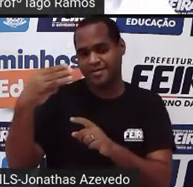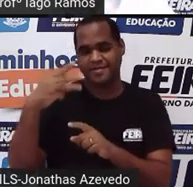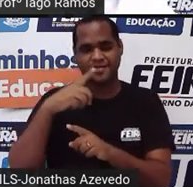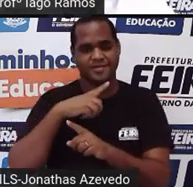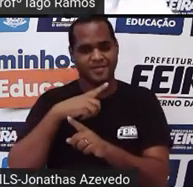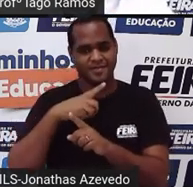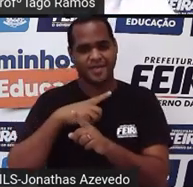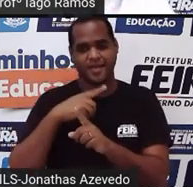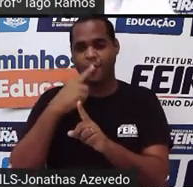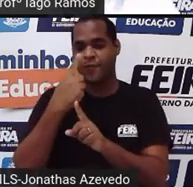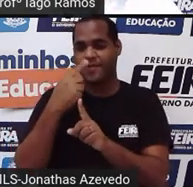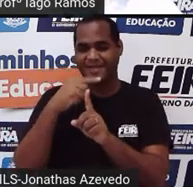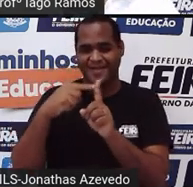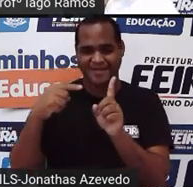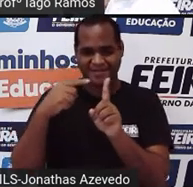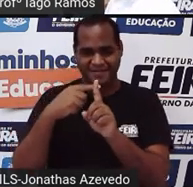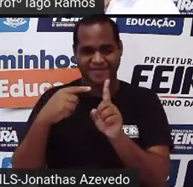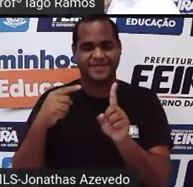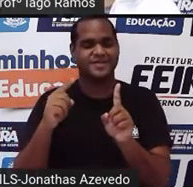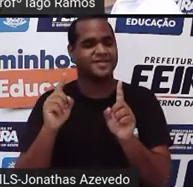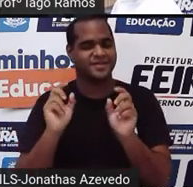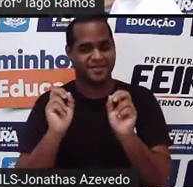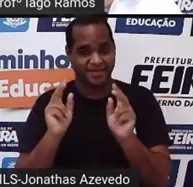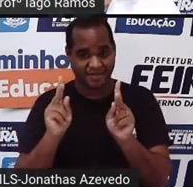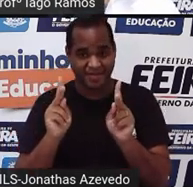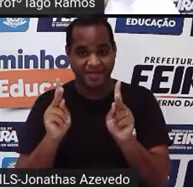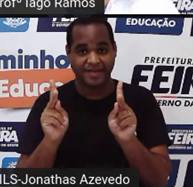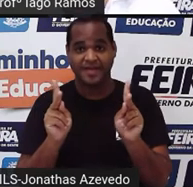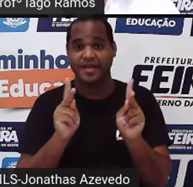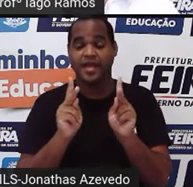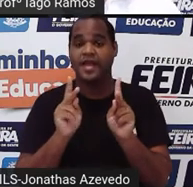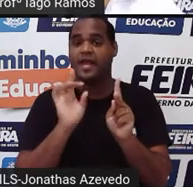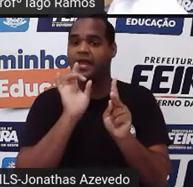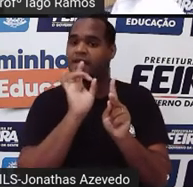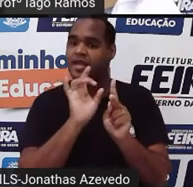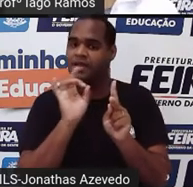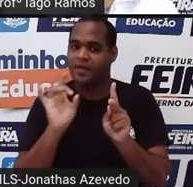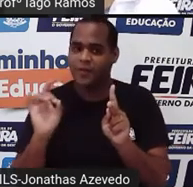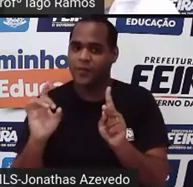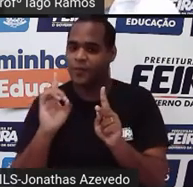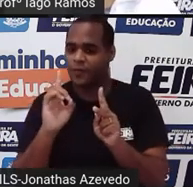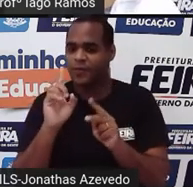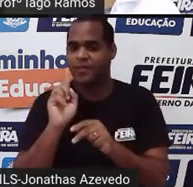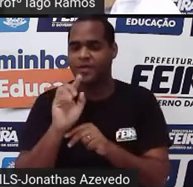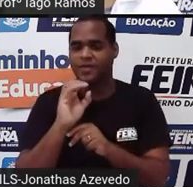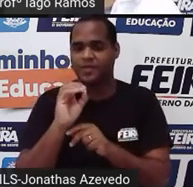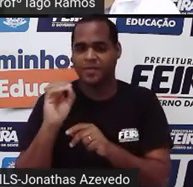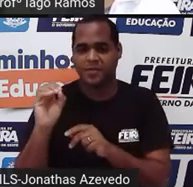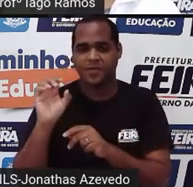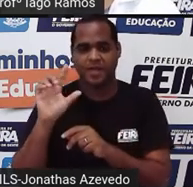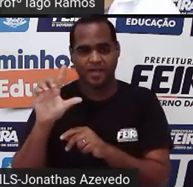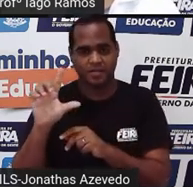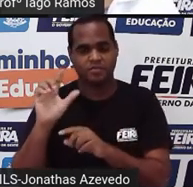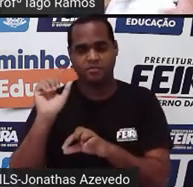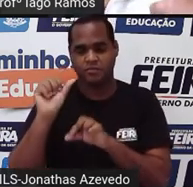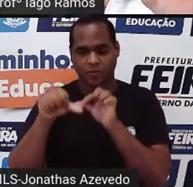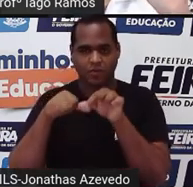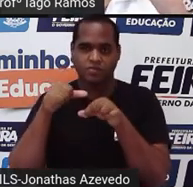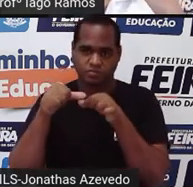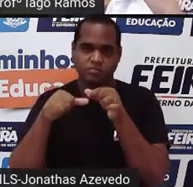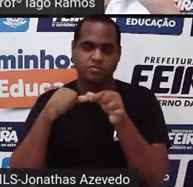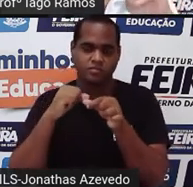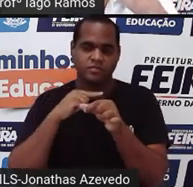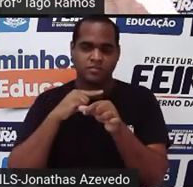Então por isso que é meio. Então a cada 1 metro cúbico eu troco por mil litros. Então onde tem 1 metro cúbico eu